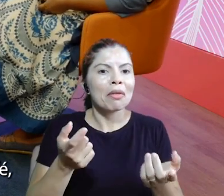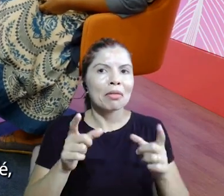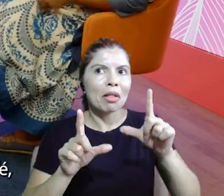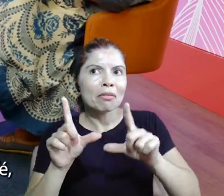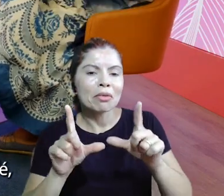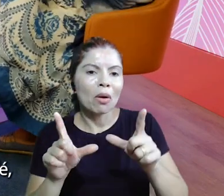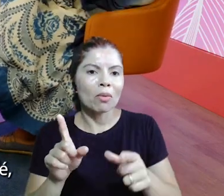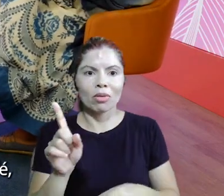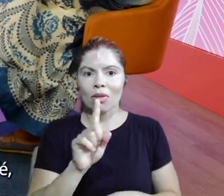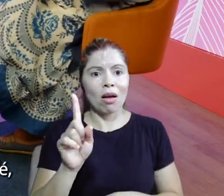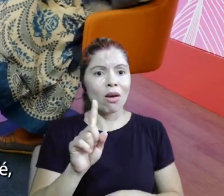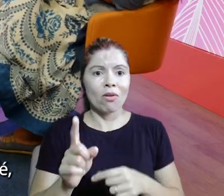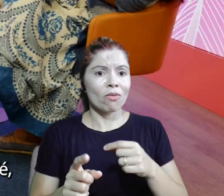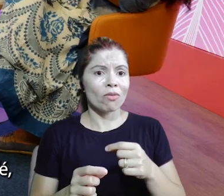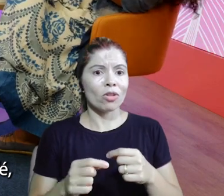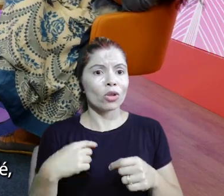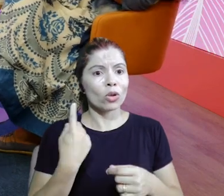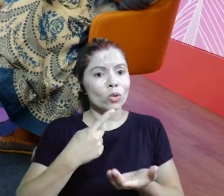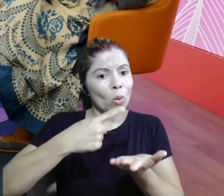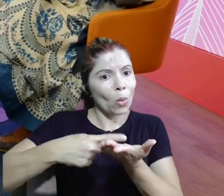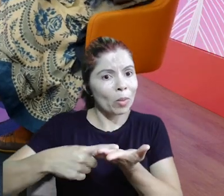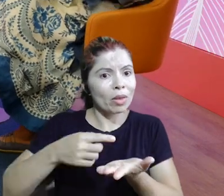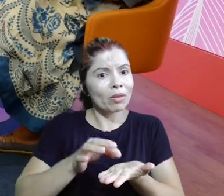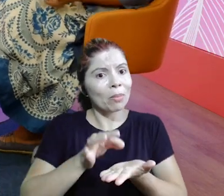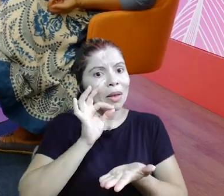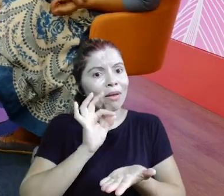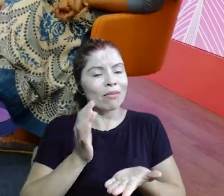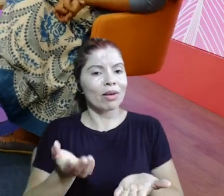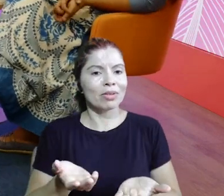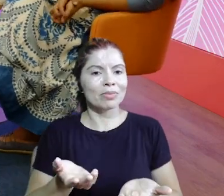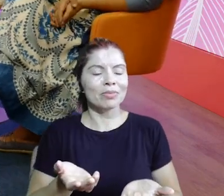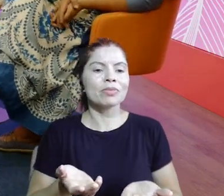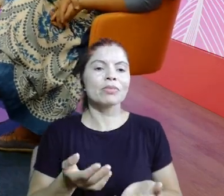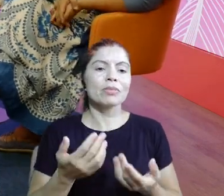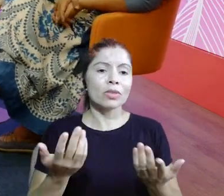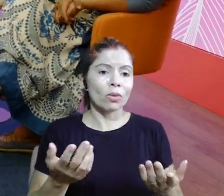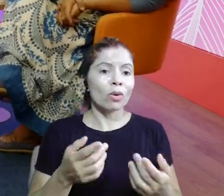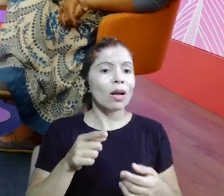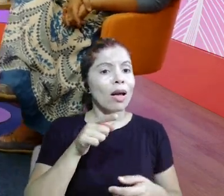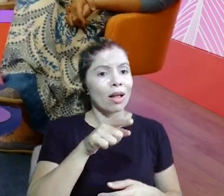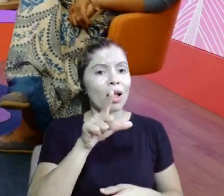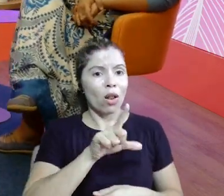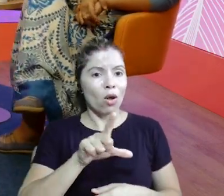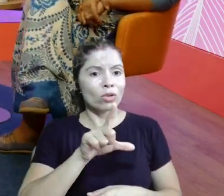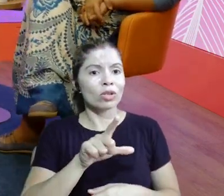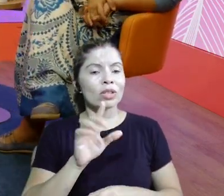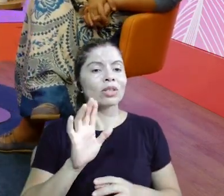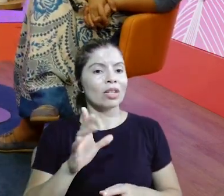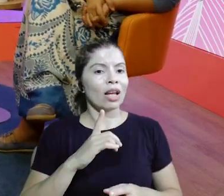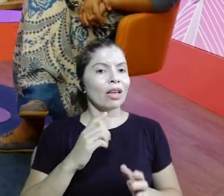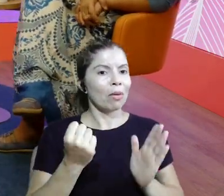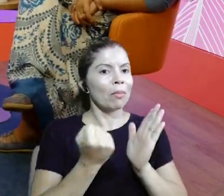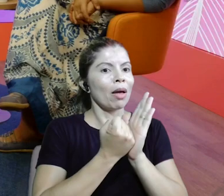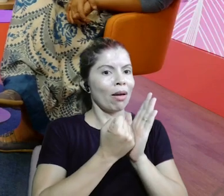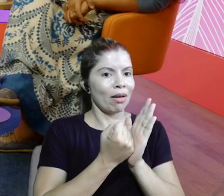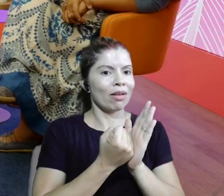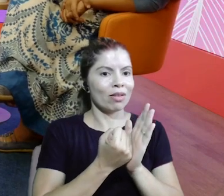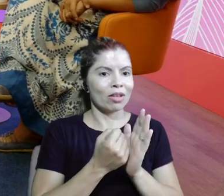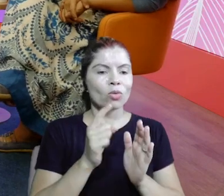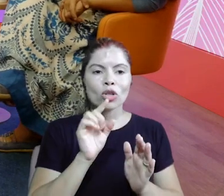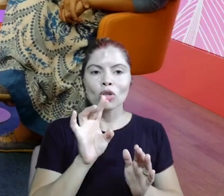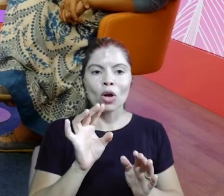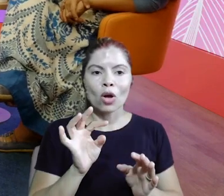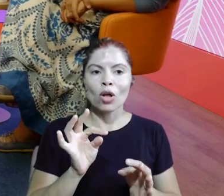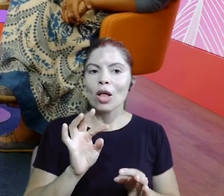Não, vai fazer o café. Mas é aquilo que a gente falou. A vestida de saia, a gente já tá até mais um slogan pra